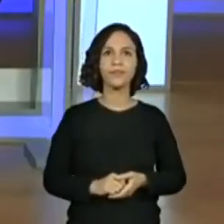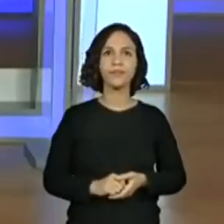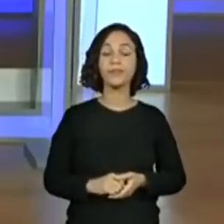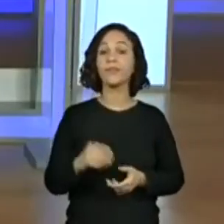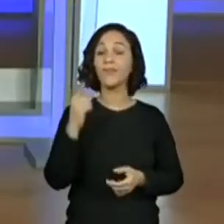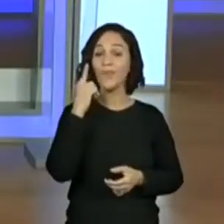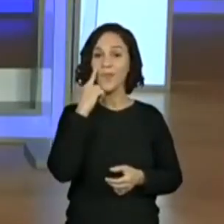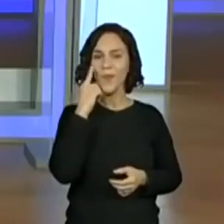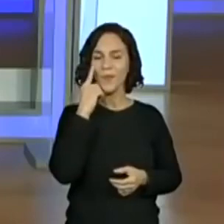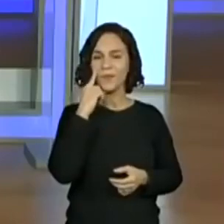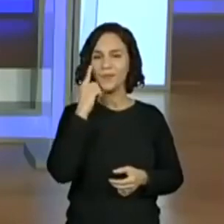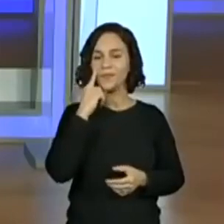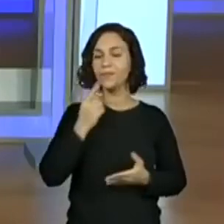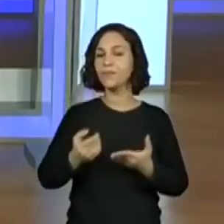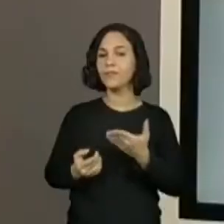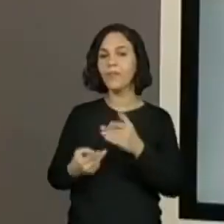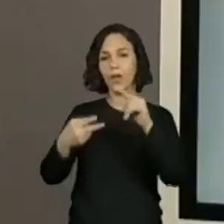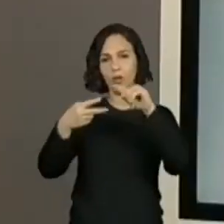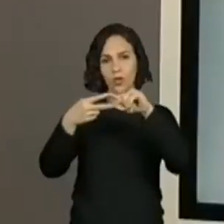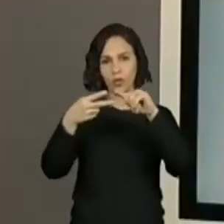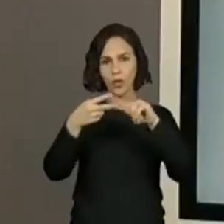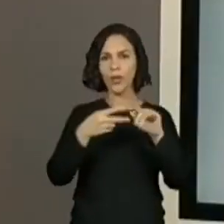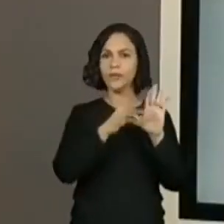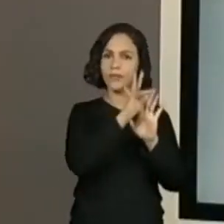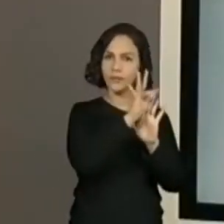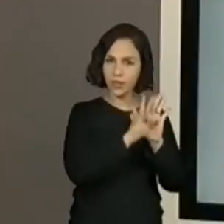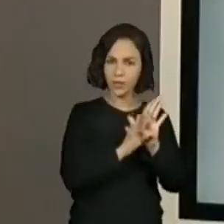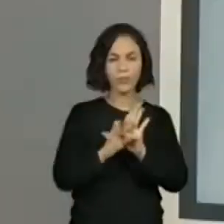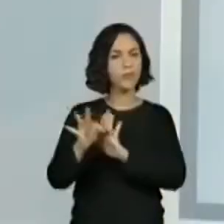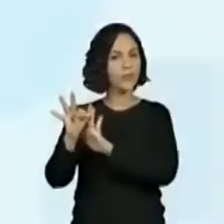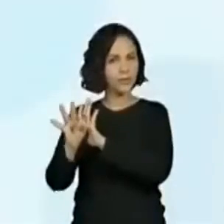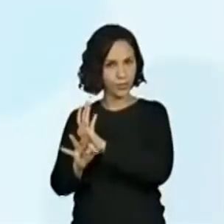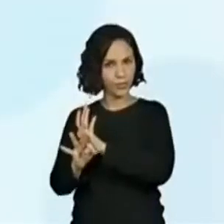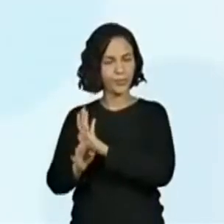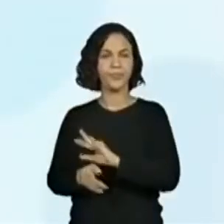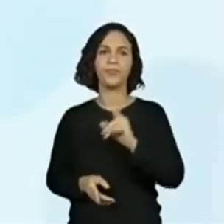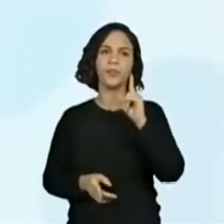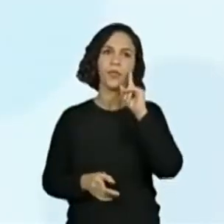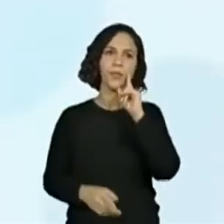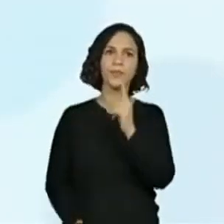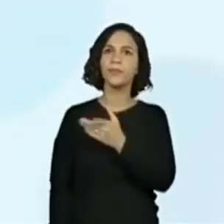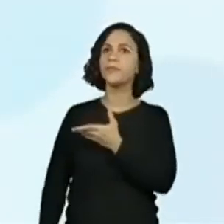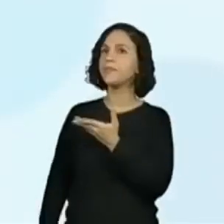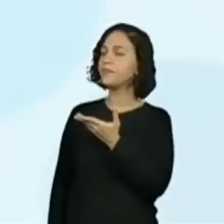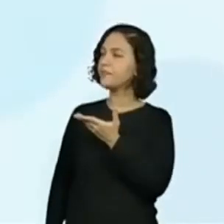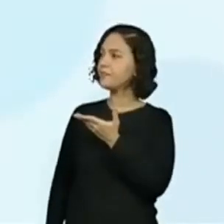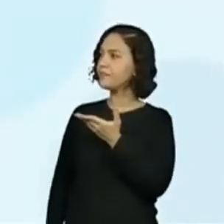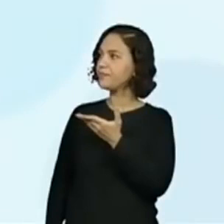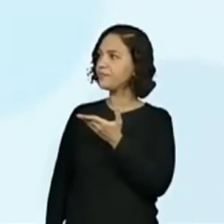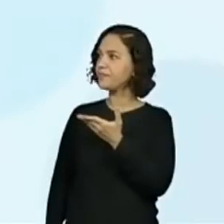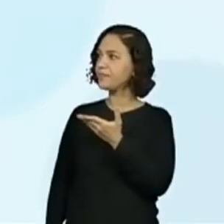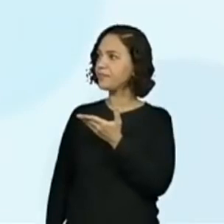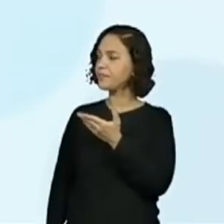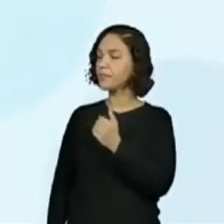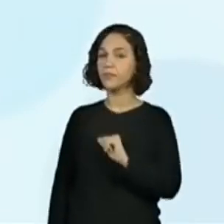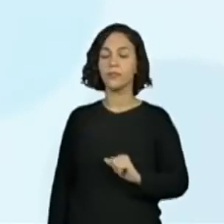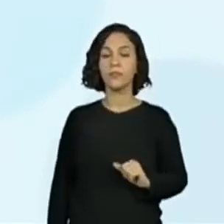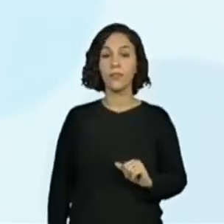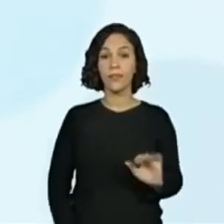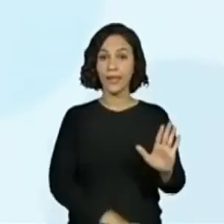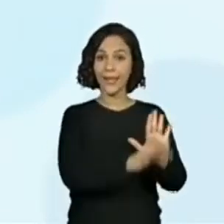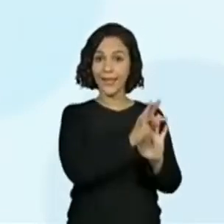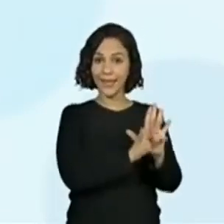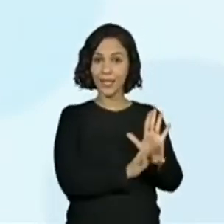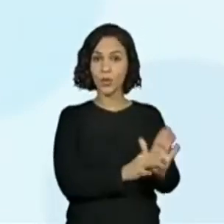Nós lemos dois textos. Observem aí. Nós lemos dois textos. Então, ó. Texto 1.